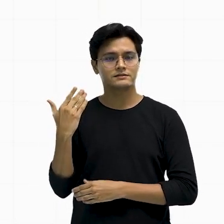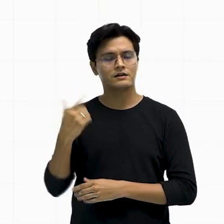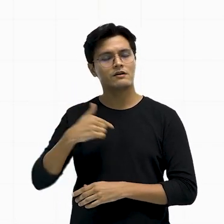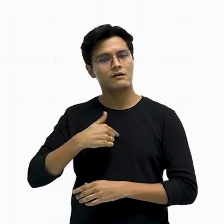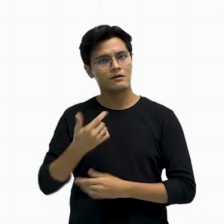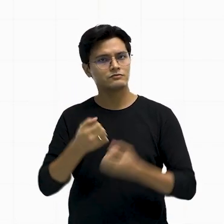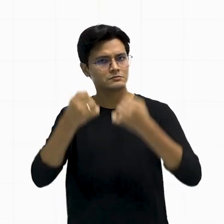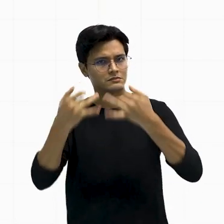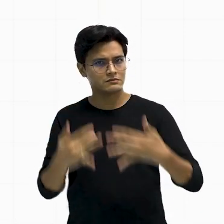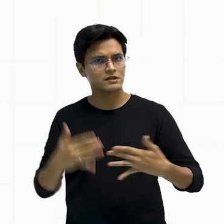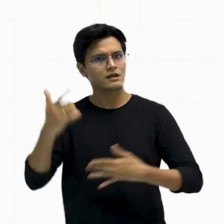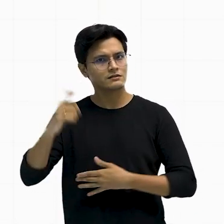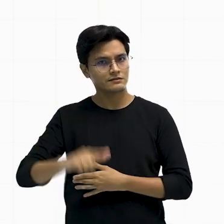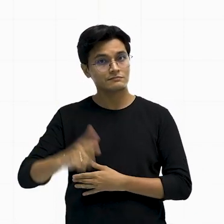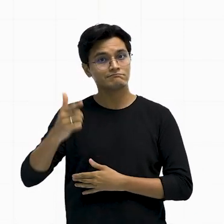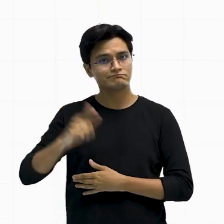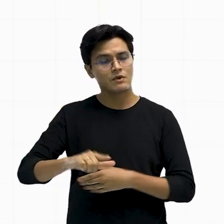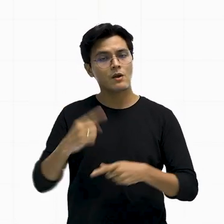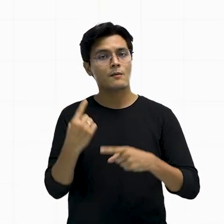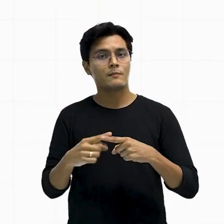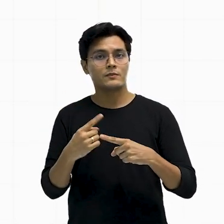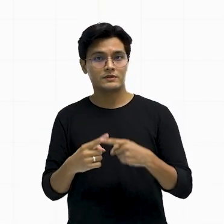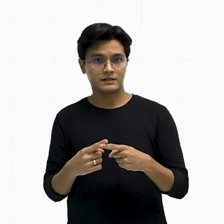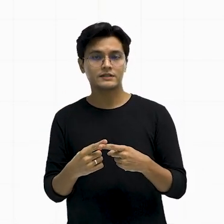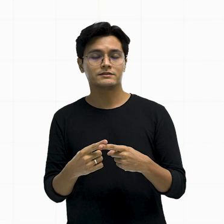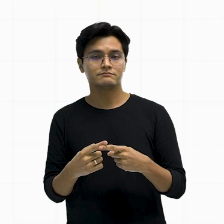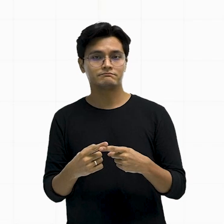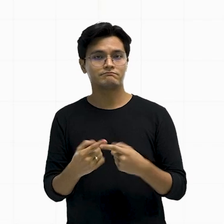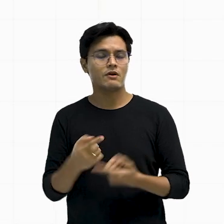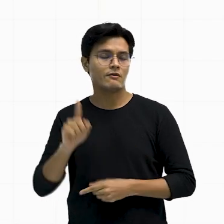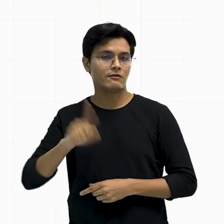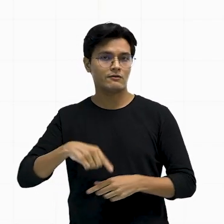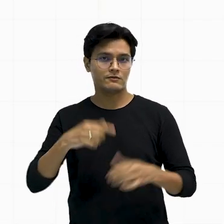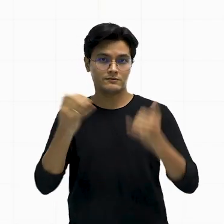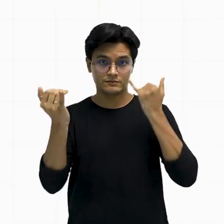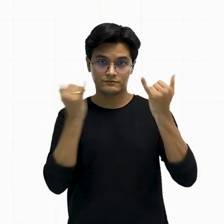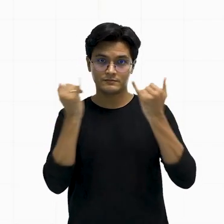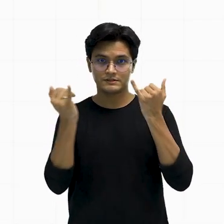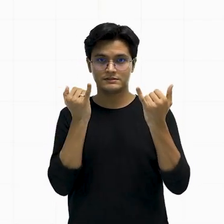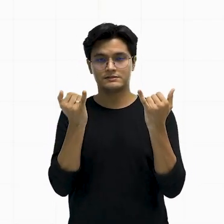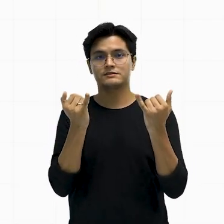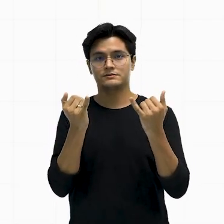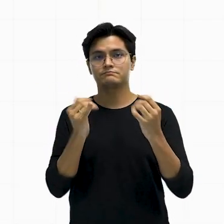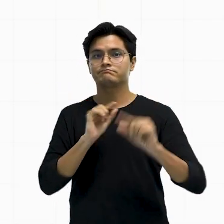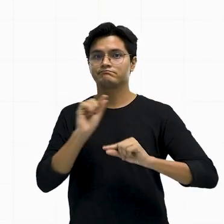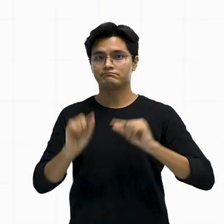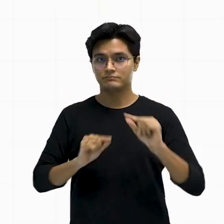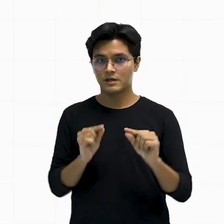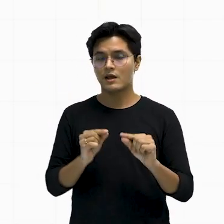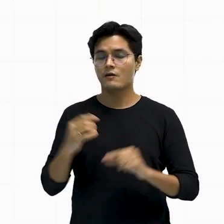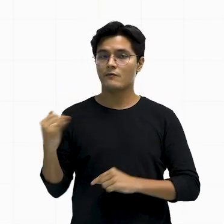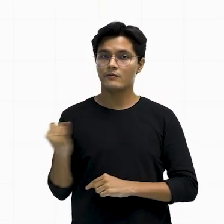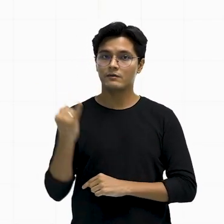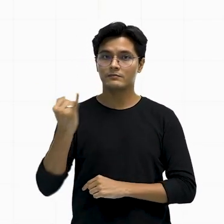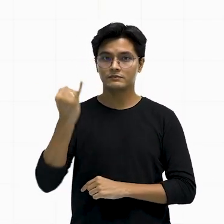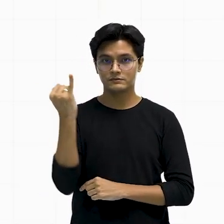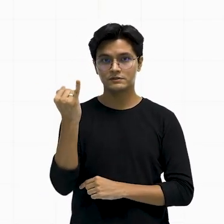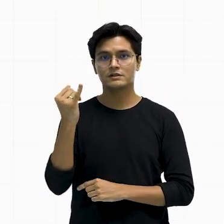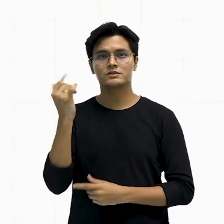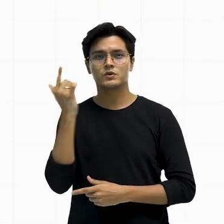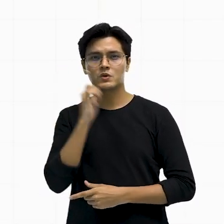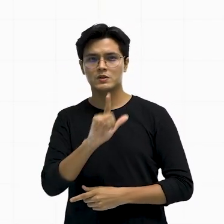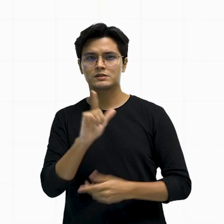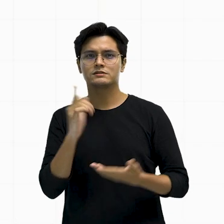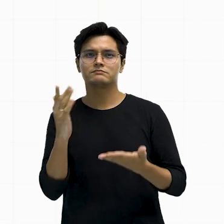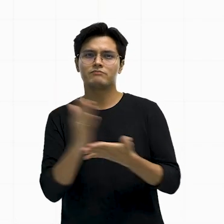informação para vocês aqui, porque, na verdade, ela é uma informação imprescindível para a realização de